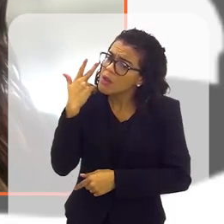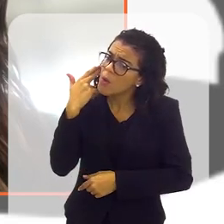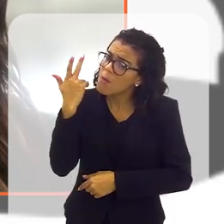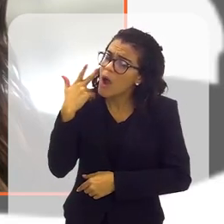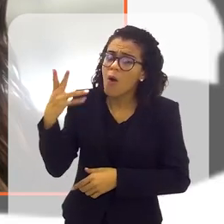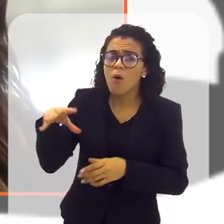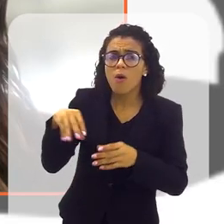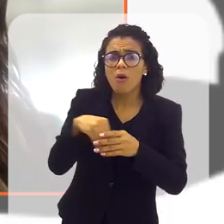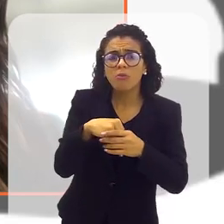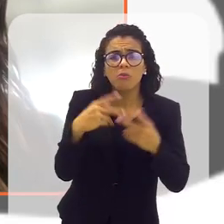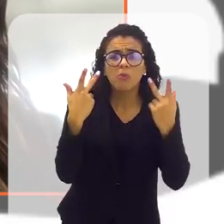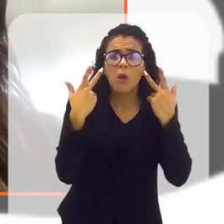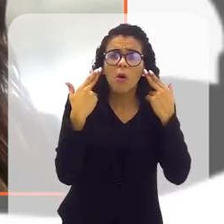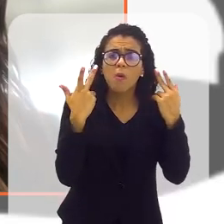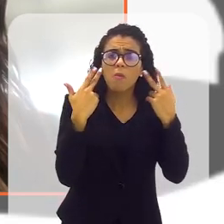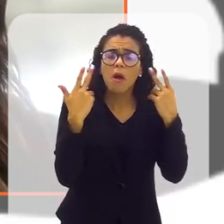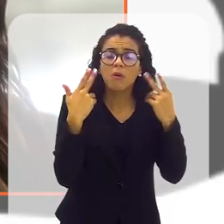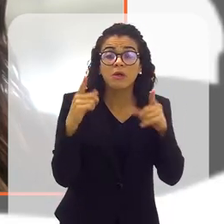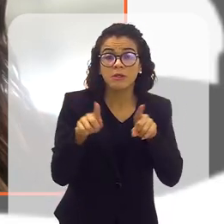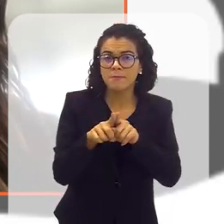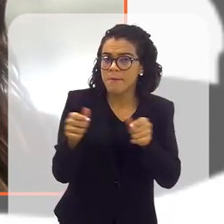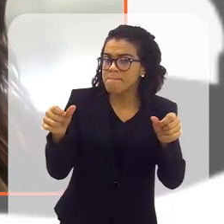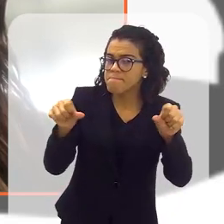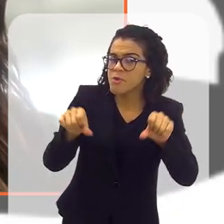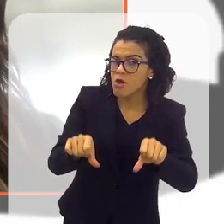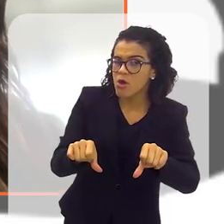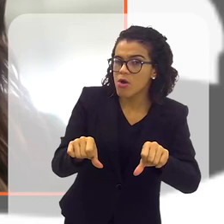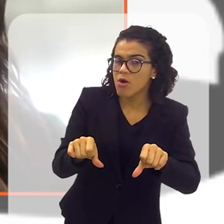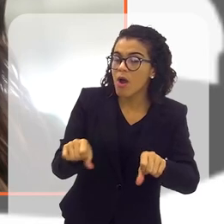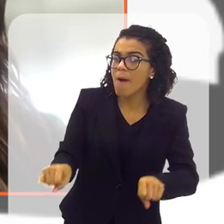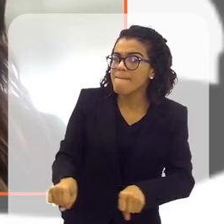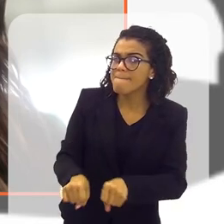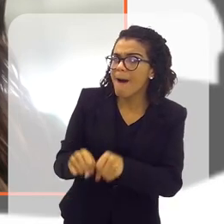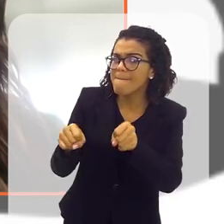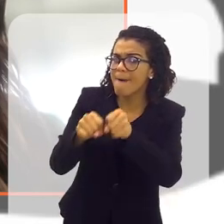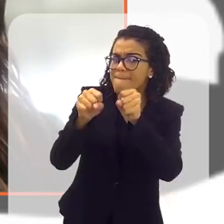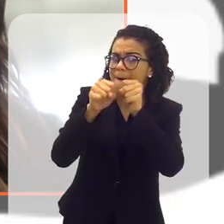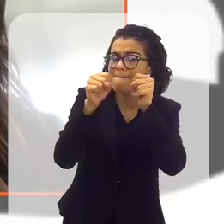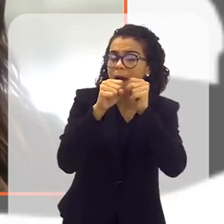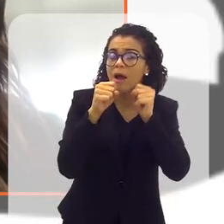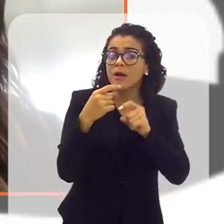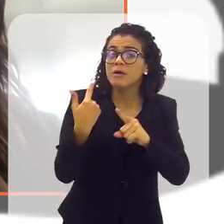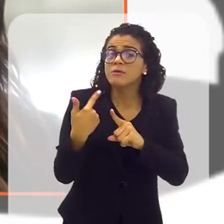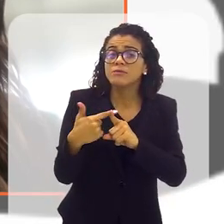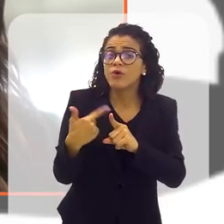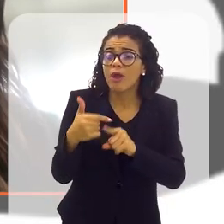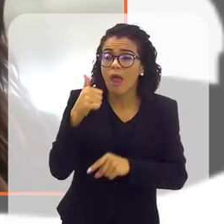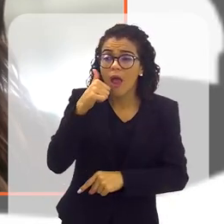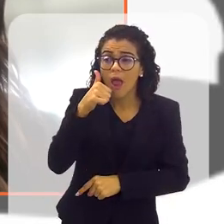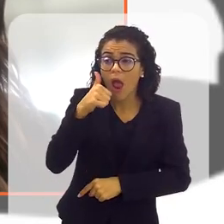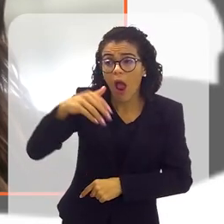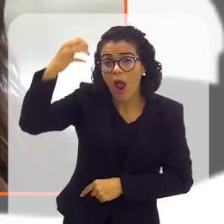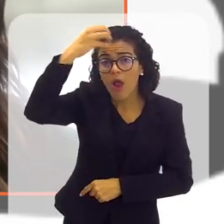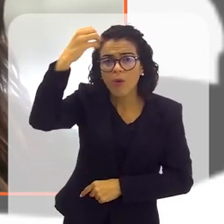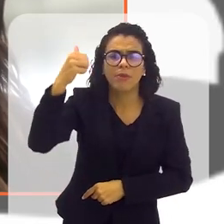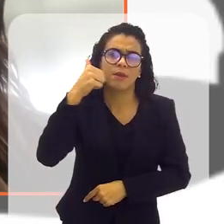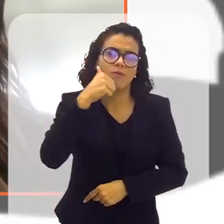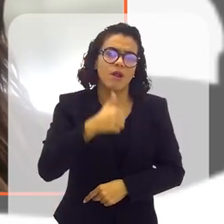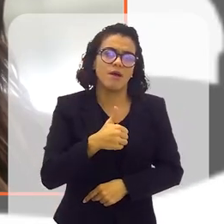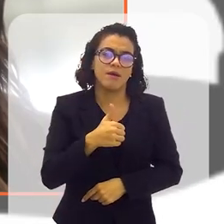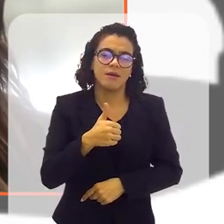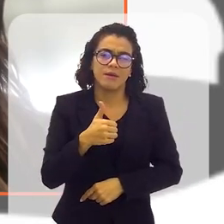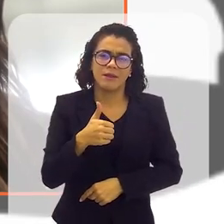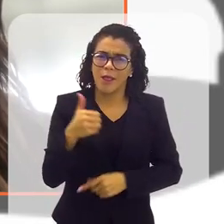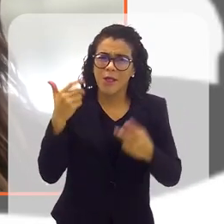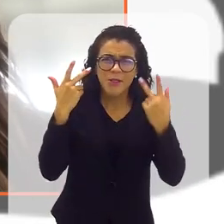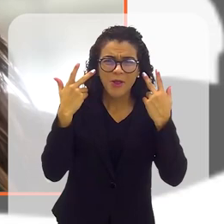isso faz parte daquilo que deveria ser, como o pior. As violações ocorrem porque elas causaram a violação.